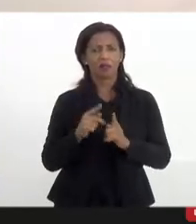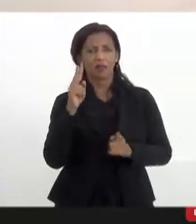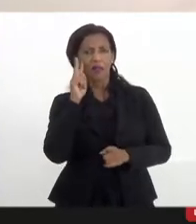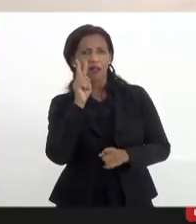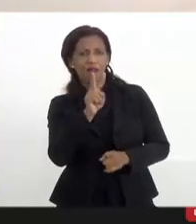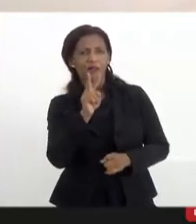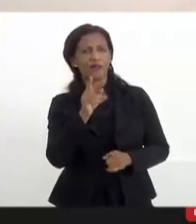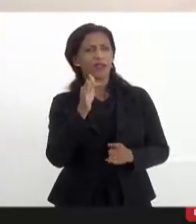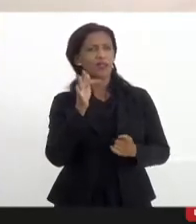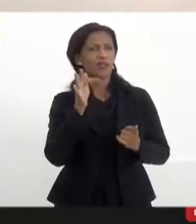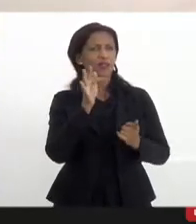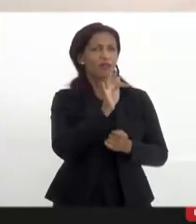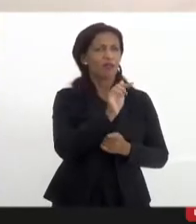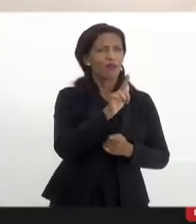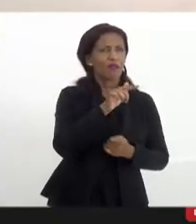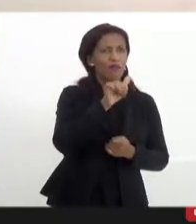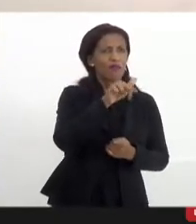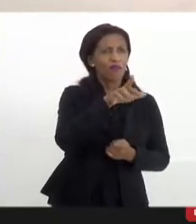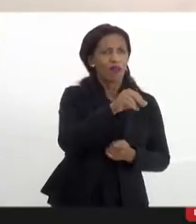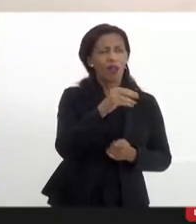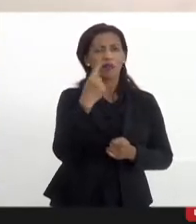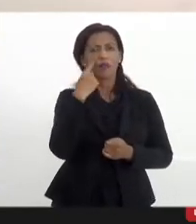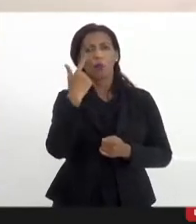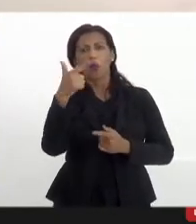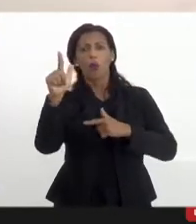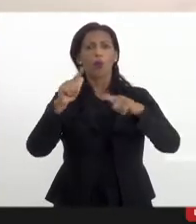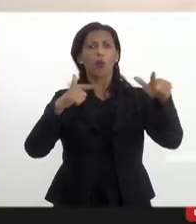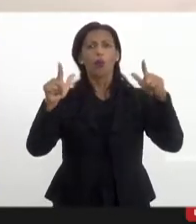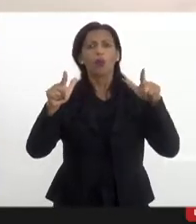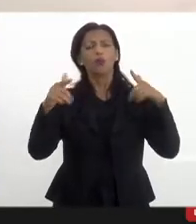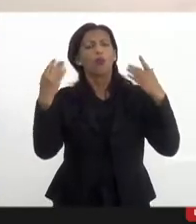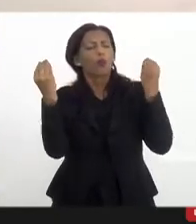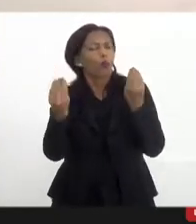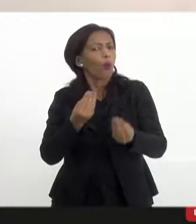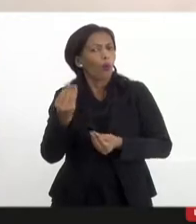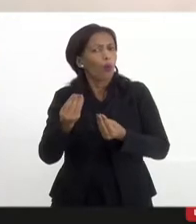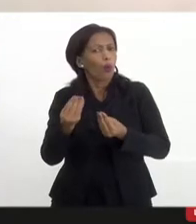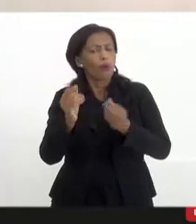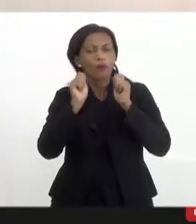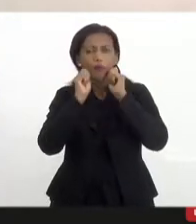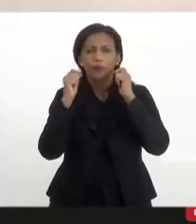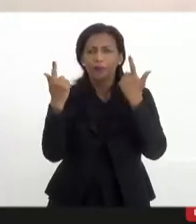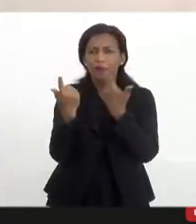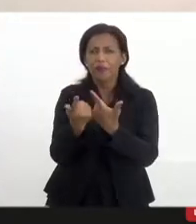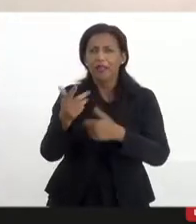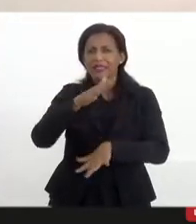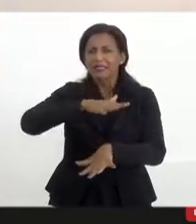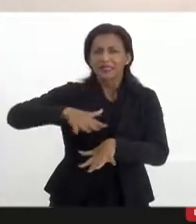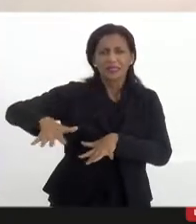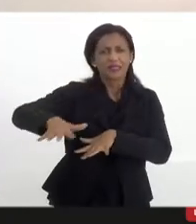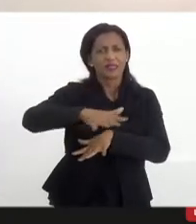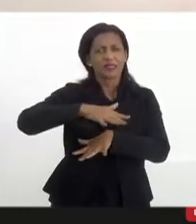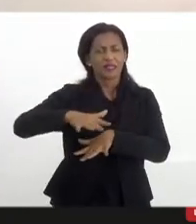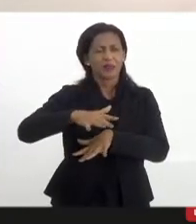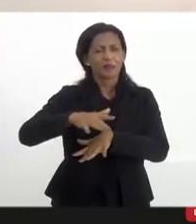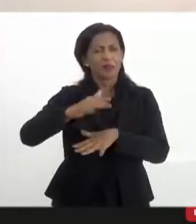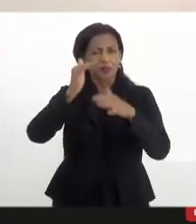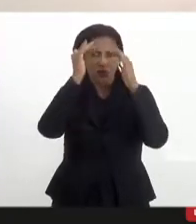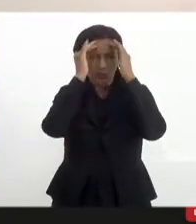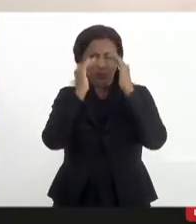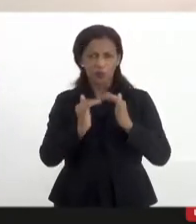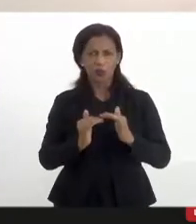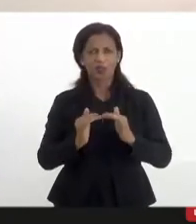o deputado Flávio, outros deputados aqui, o quanto que esse espaço é fundamental para a gente cumprir a vocação que